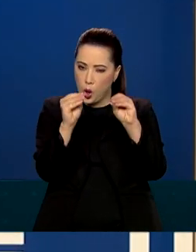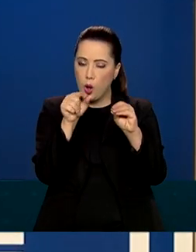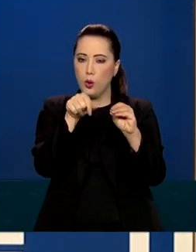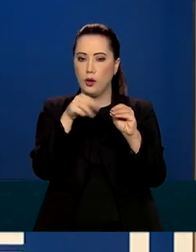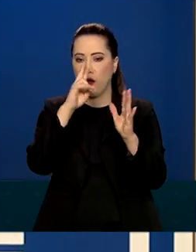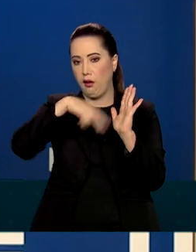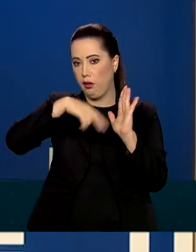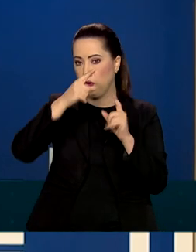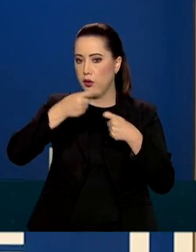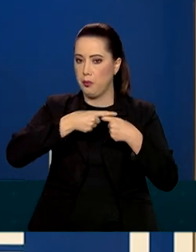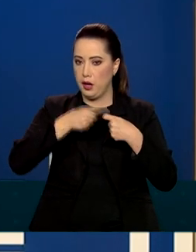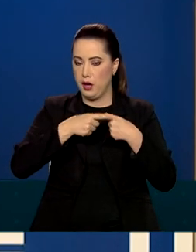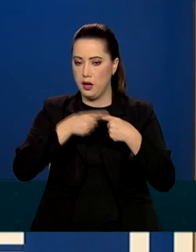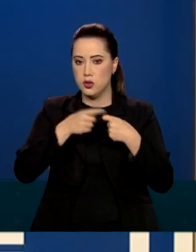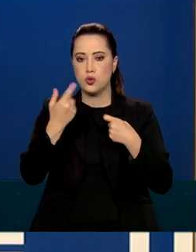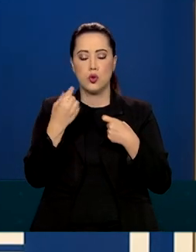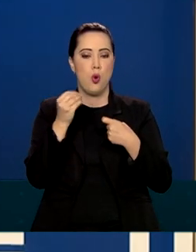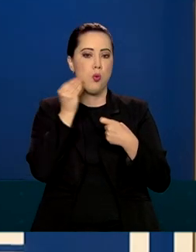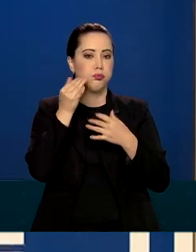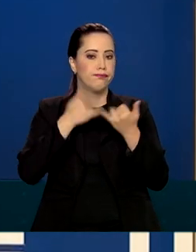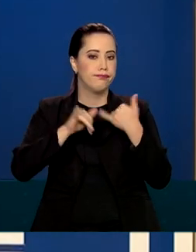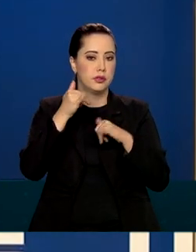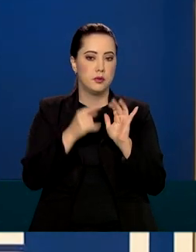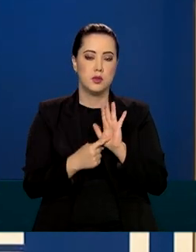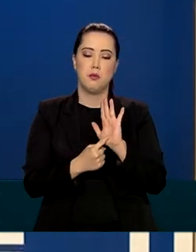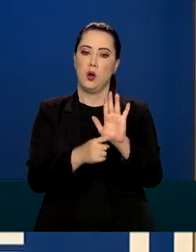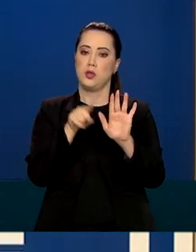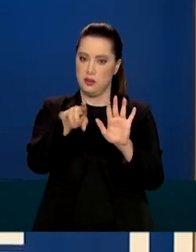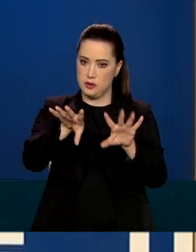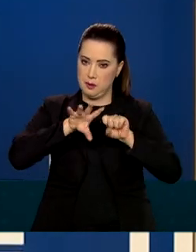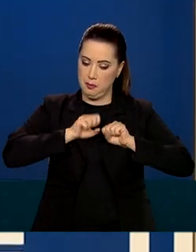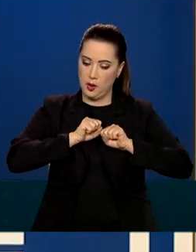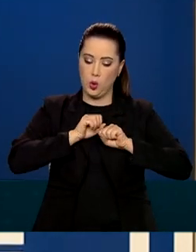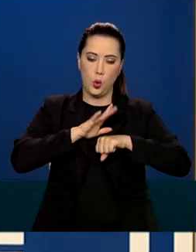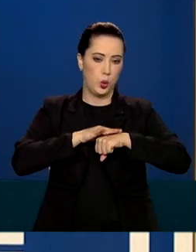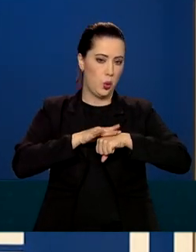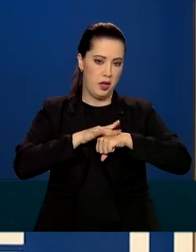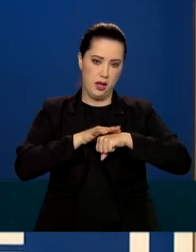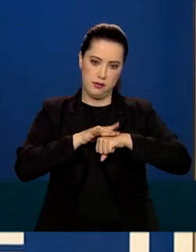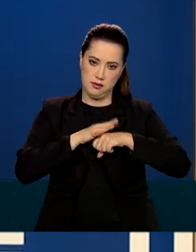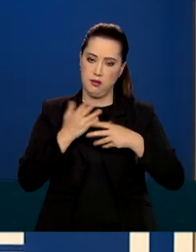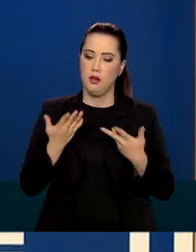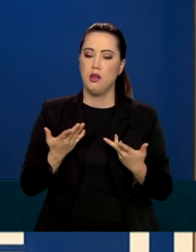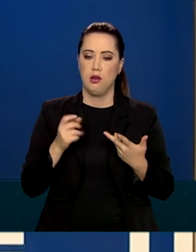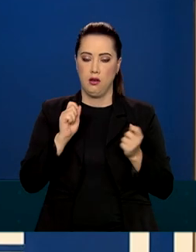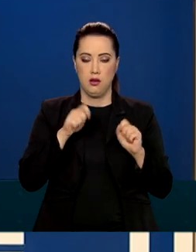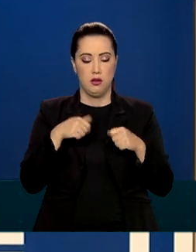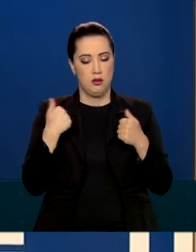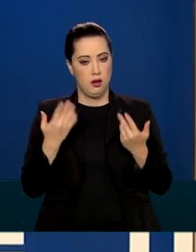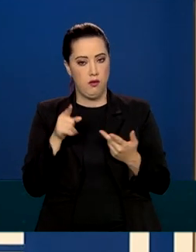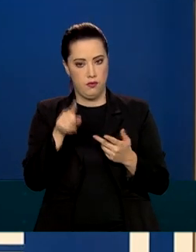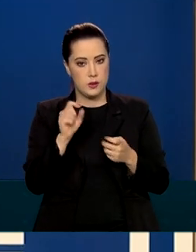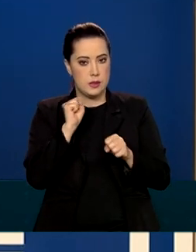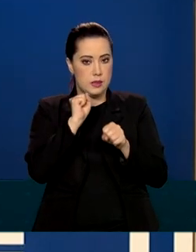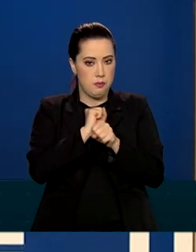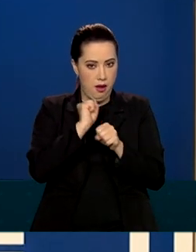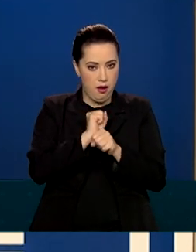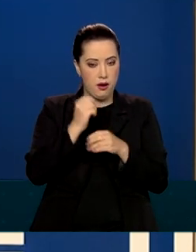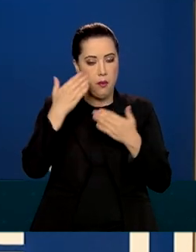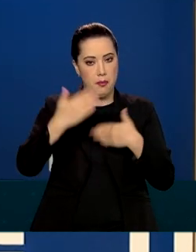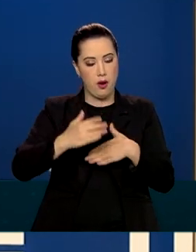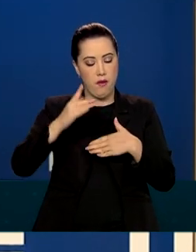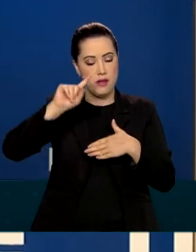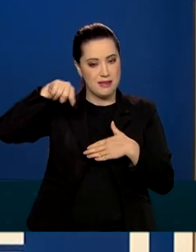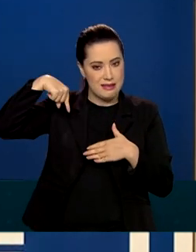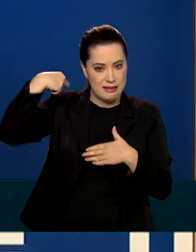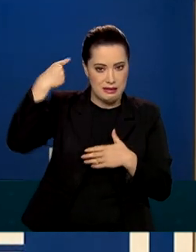comprovante de exame que mostre que você pegou uma doença infectocontagiosa e com isso você não fará aquela prova no